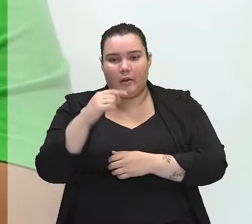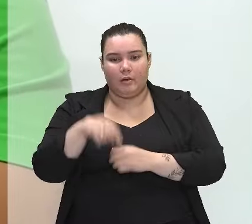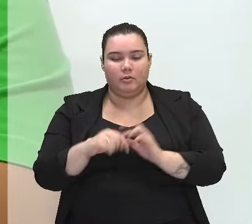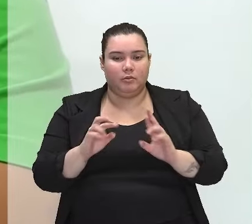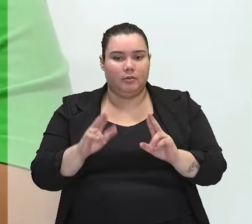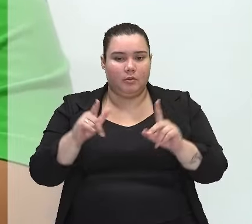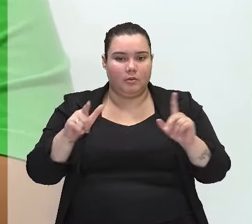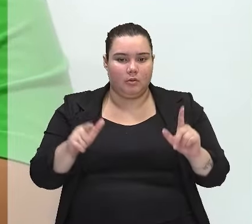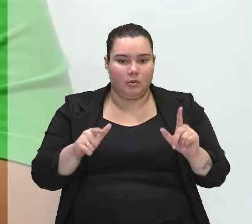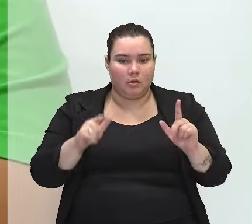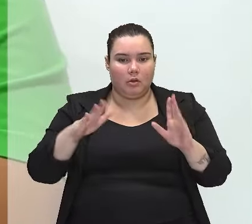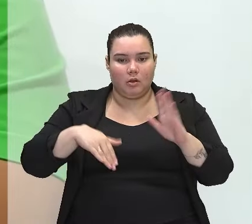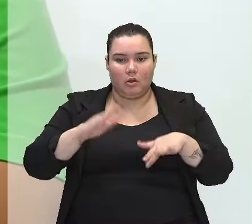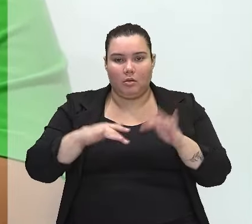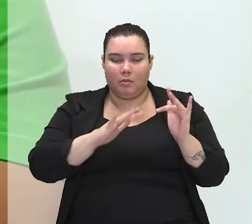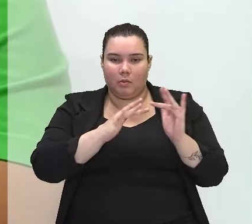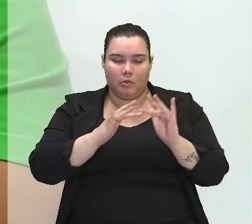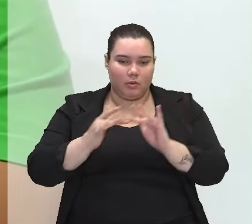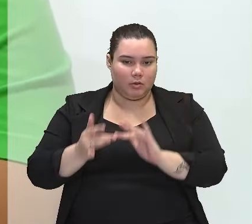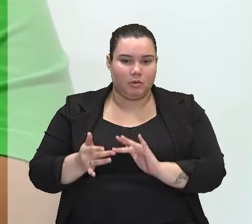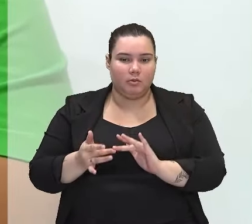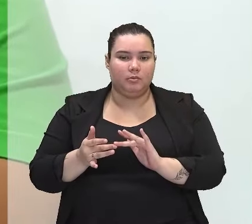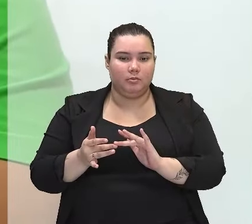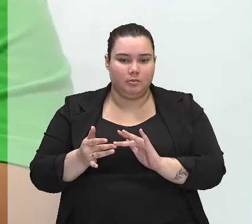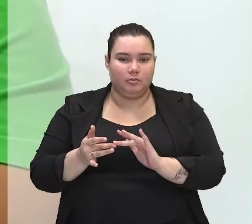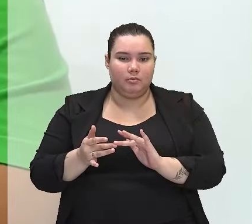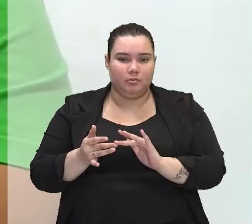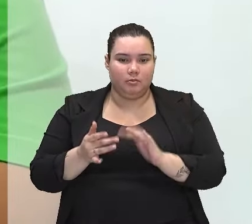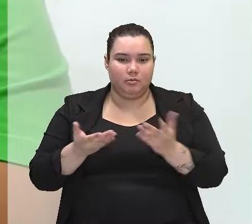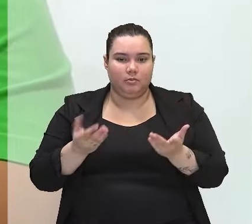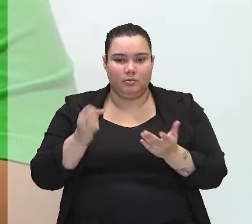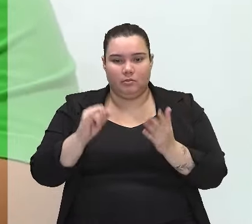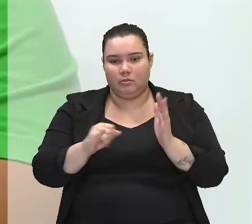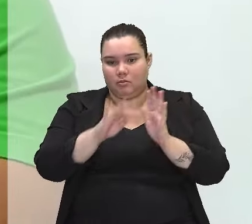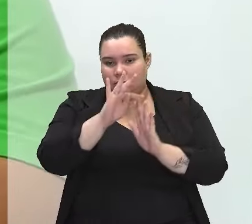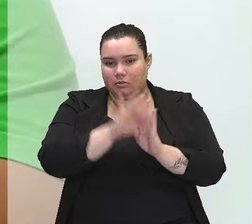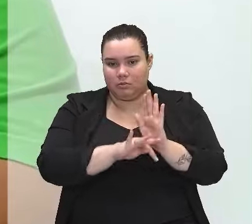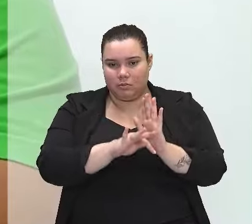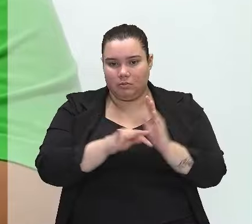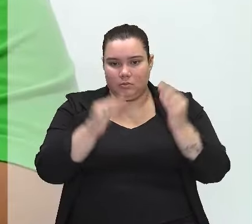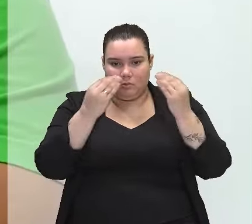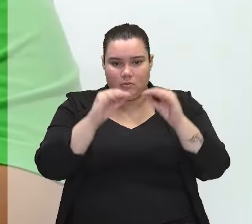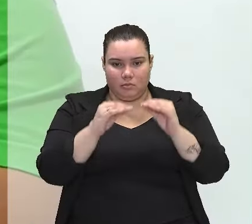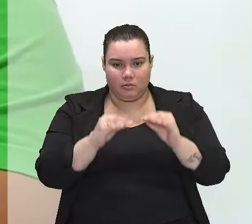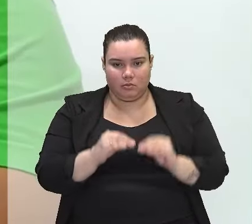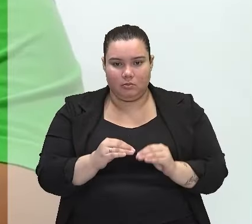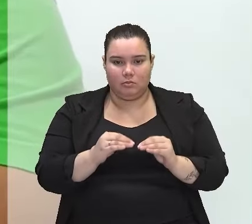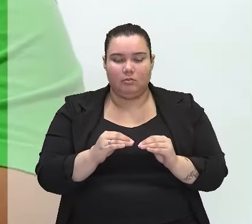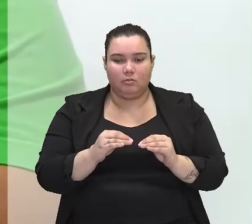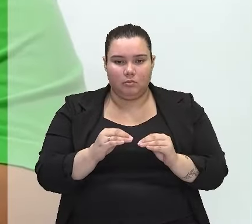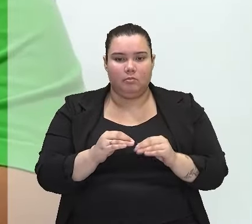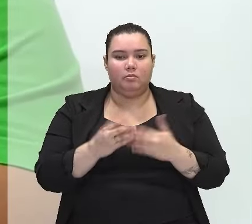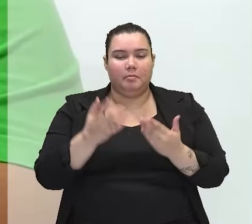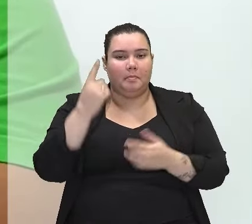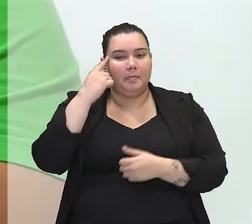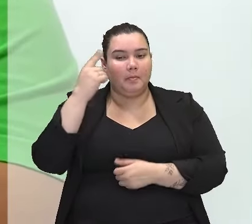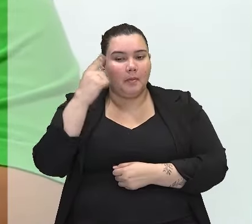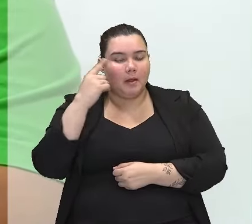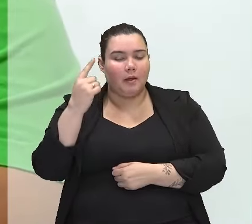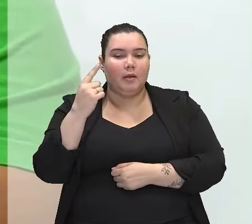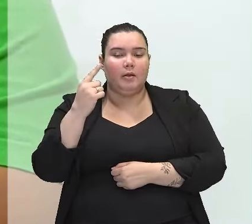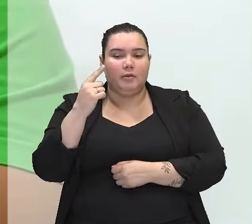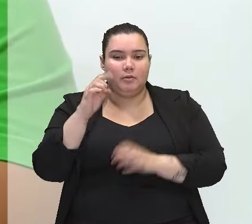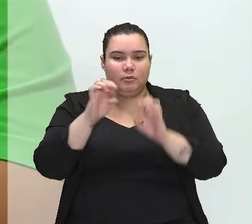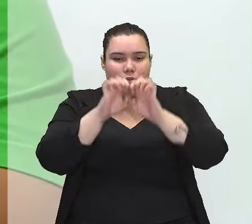diferente a partir do que você está fazendo, né? Se é um texto que você constrói, você está ali escrevendo, fazendo. Você pensa, você